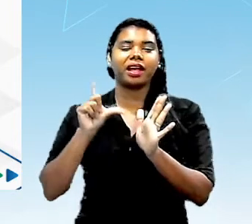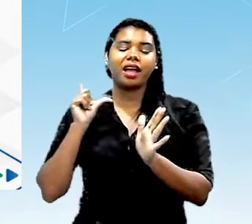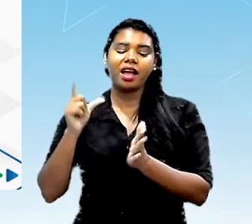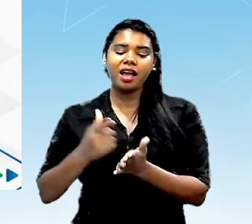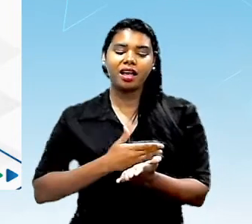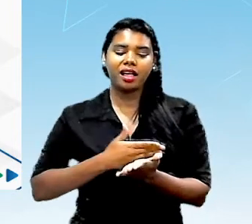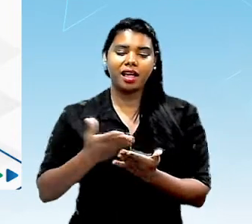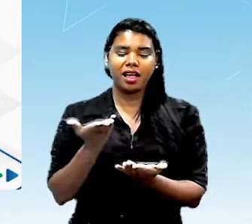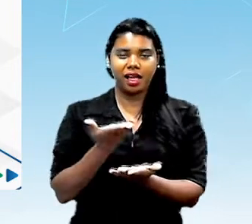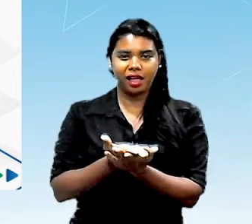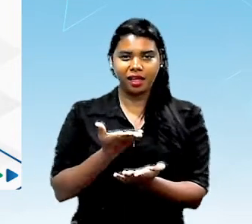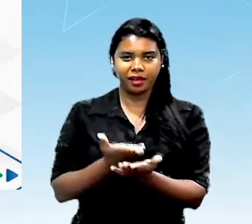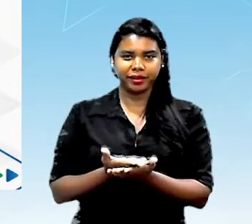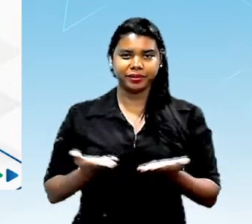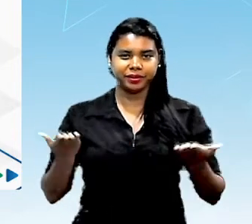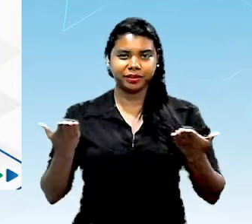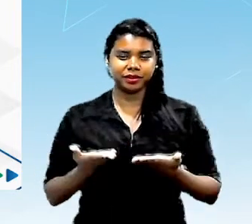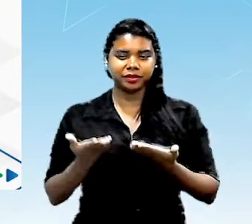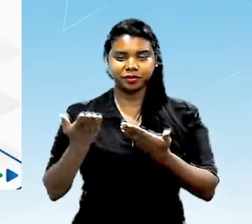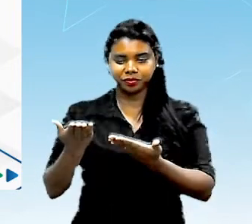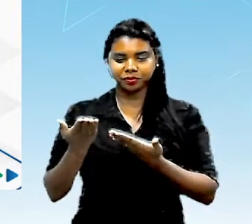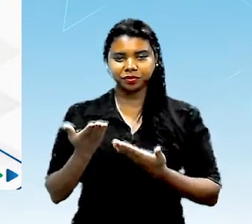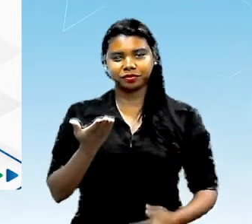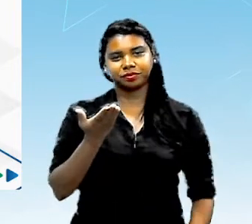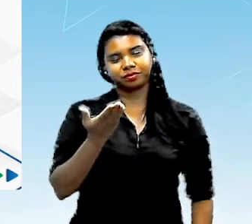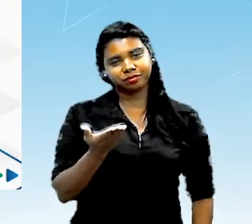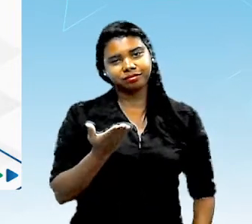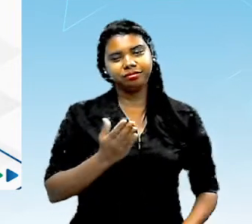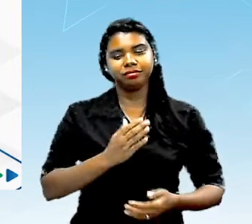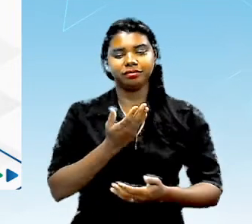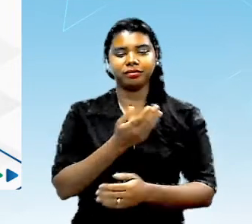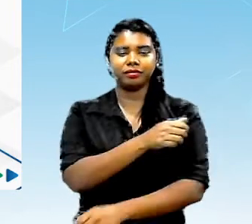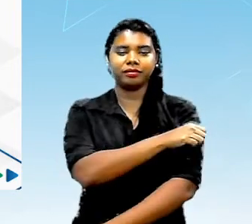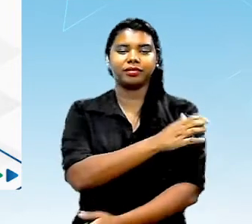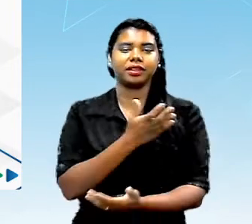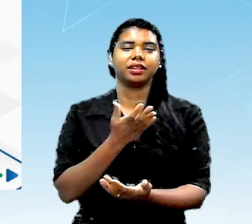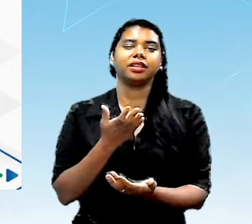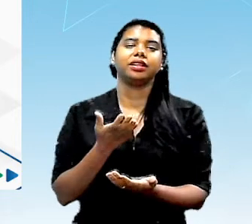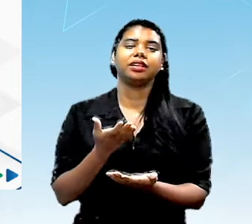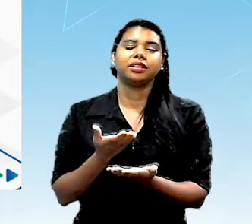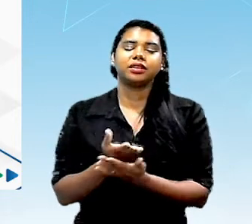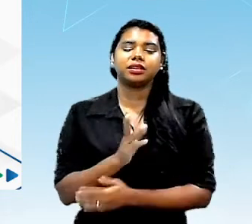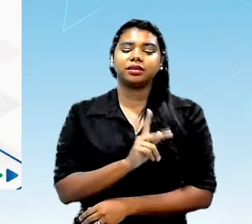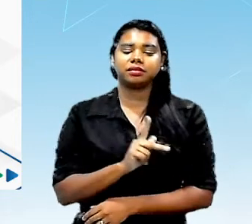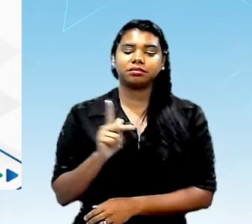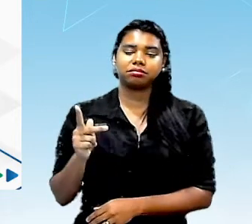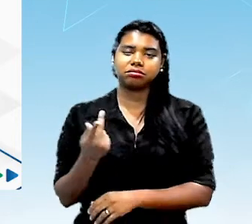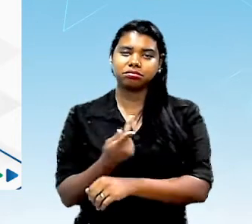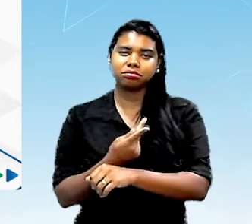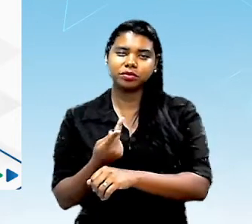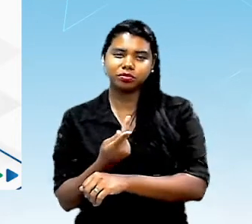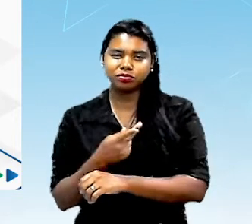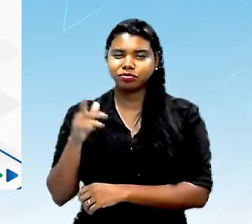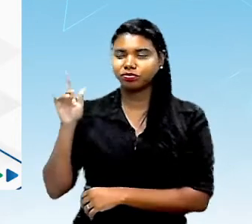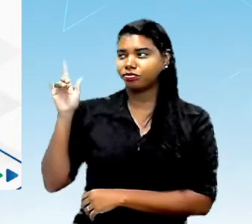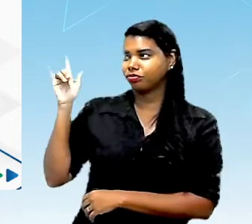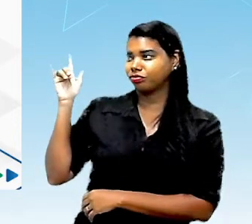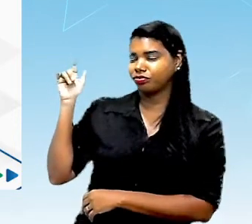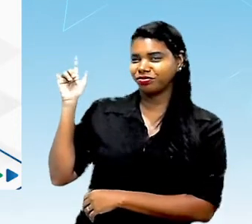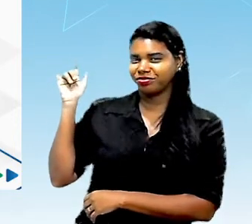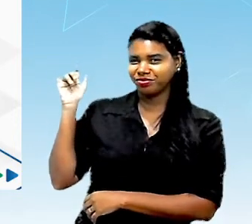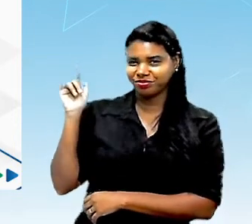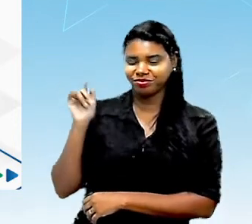iniciar a aula de hoje eu queria fazer um convite aí pra você, seja estudante, seja professor pra nos procurar lá no Instagram Aqu